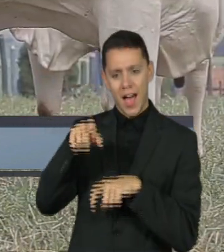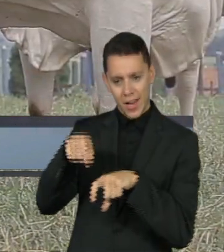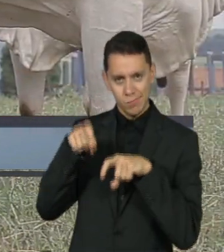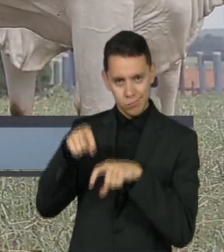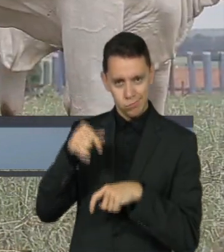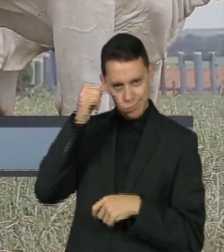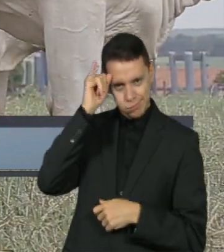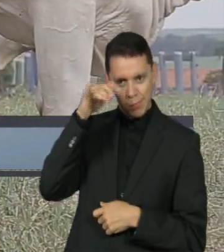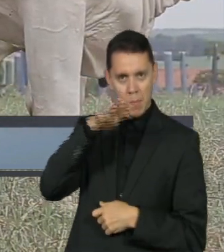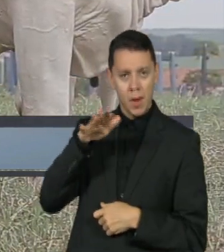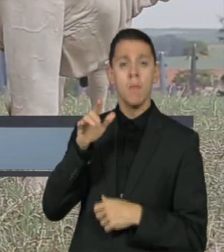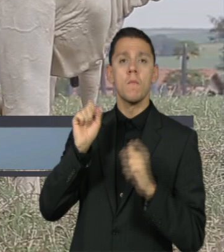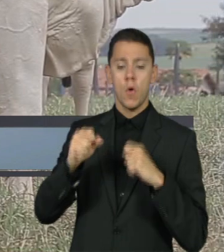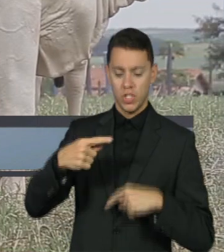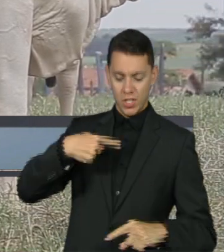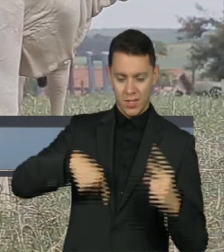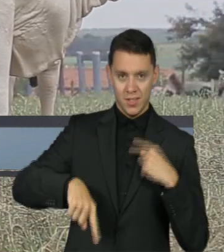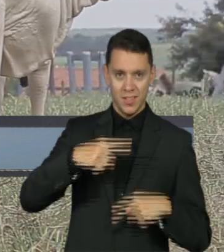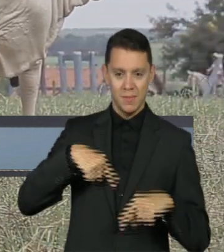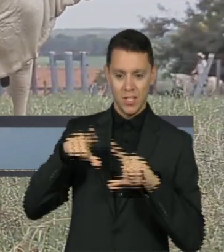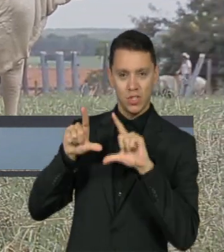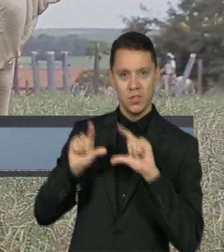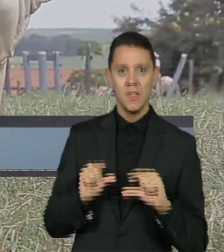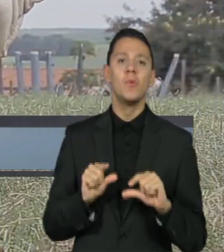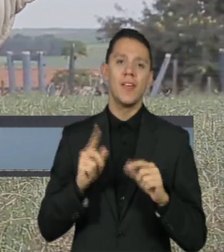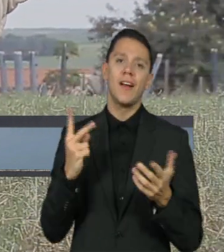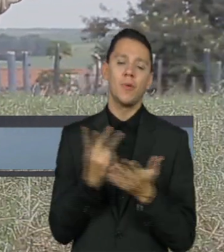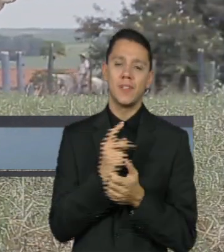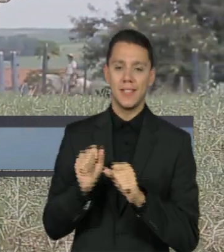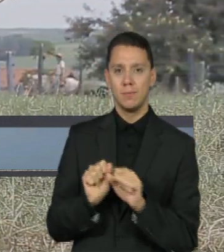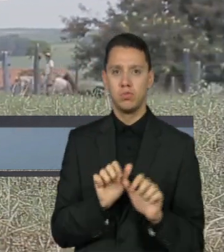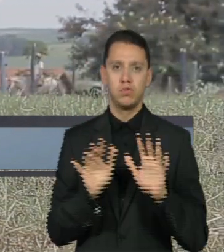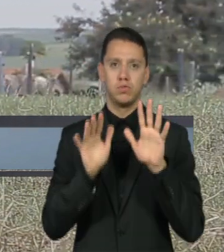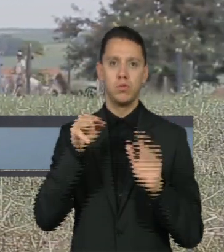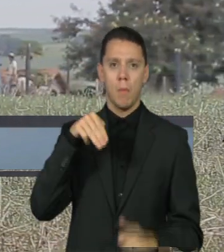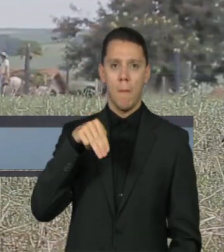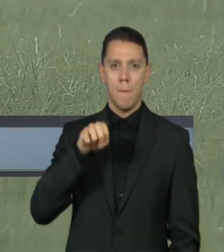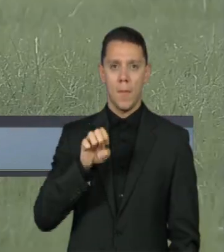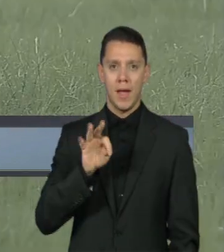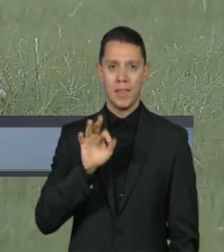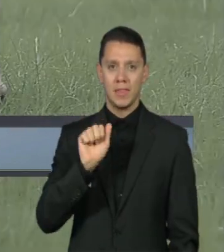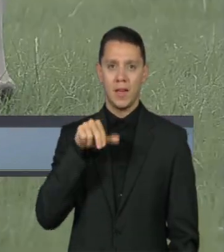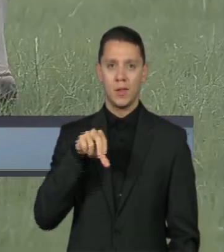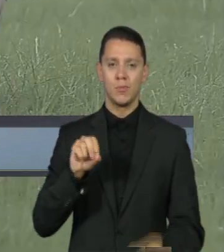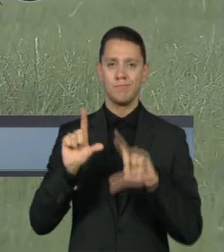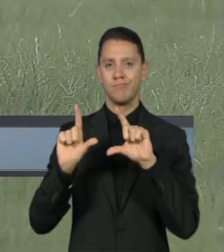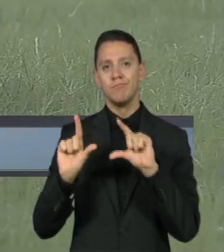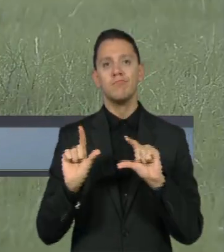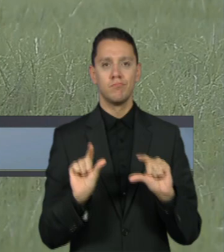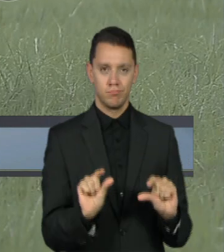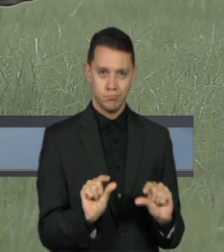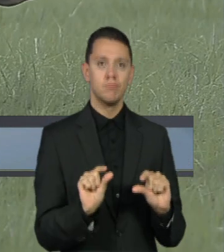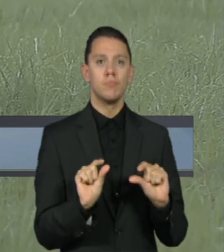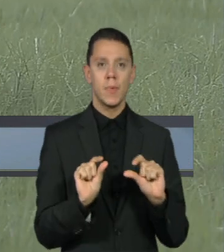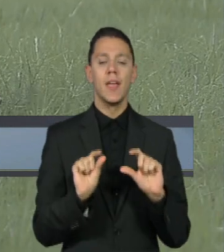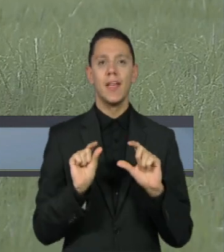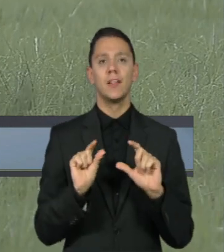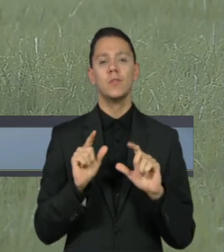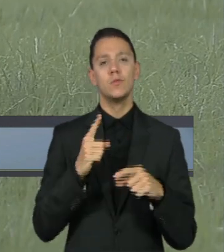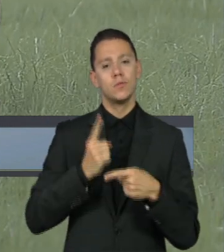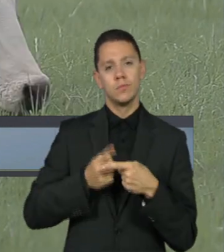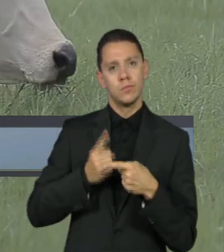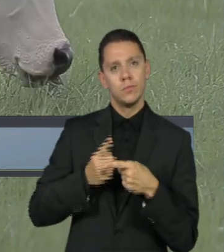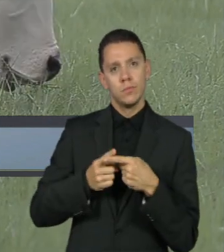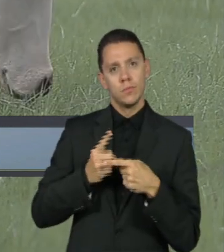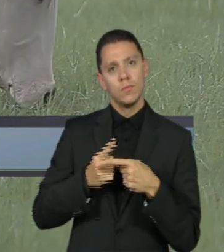diminuir a fermentação do boi e, portanto, a diminuição desse gás, da emissão desse gás, por conta